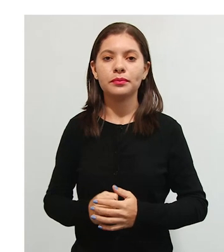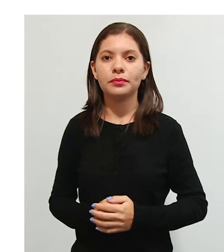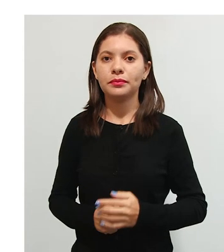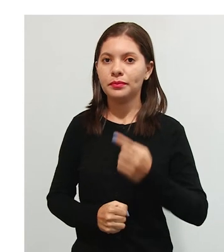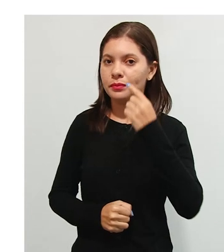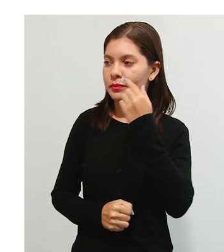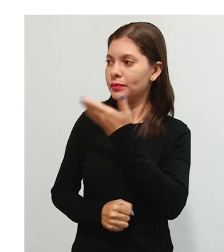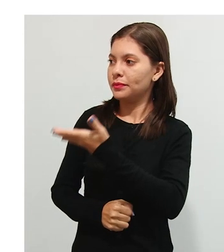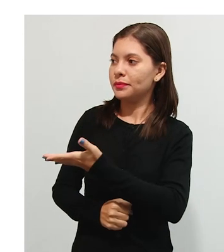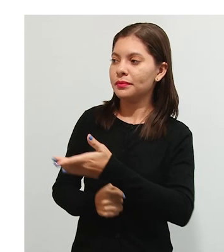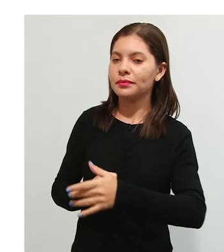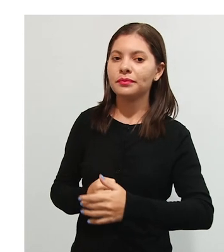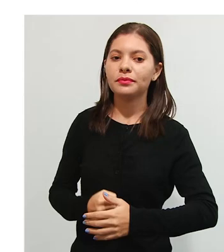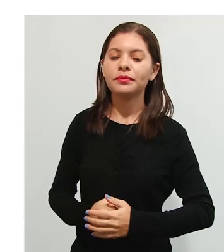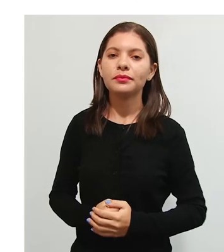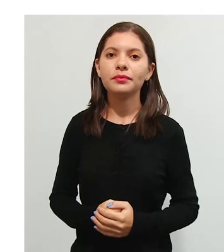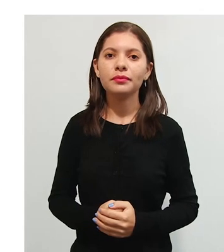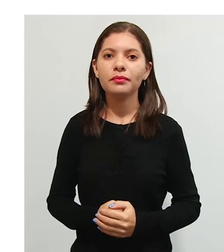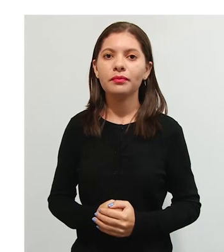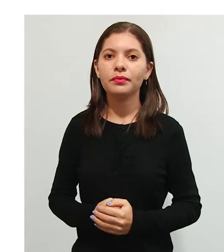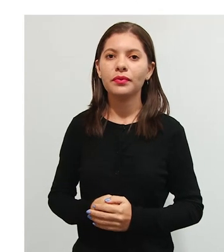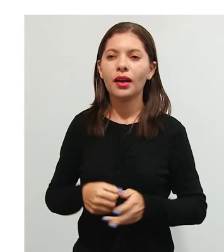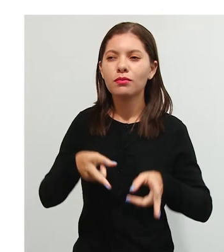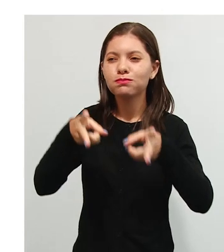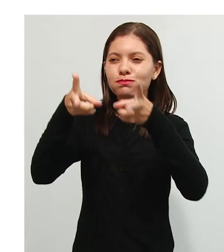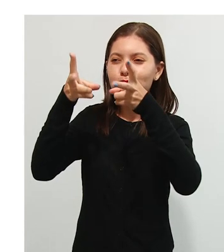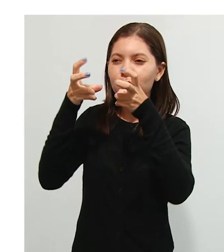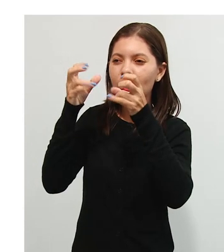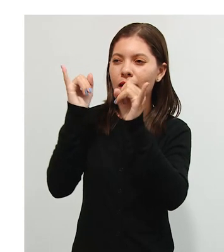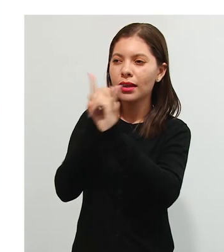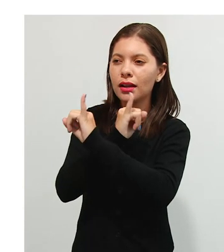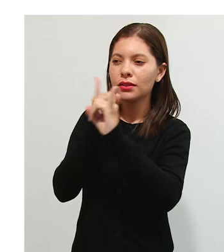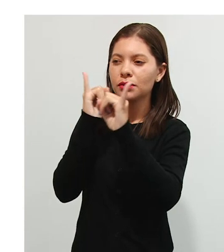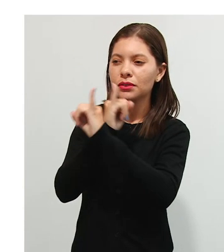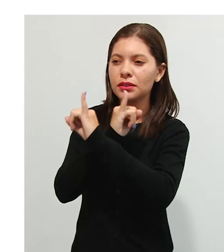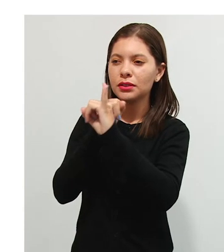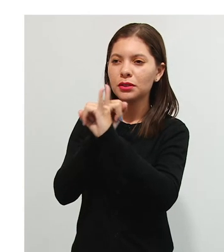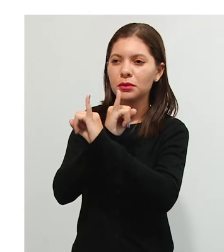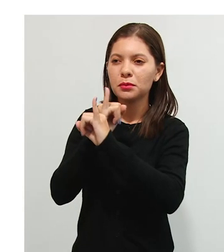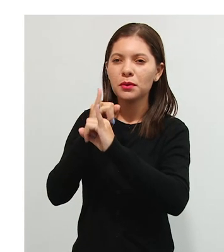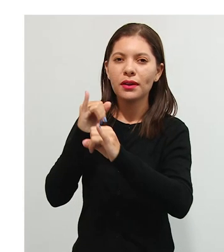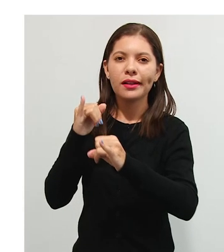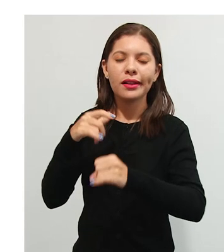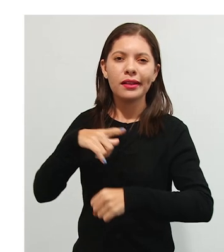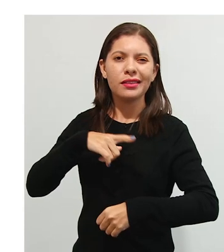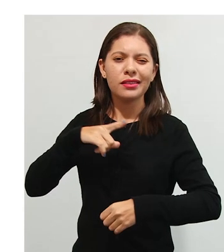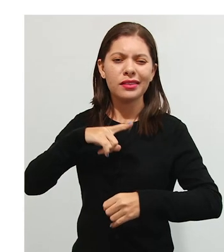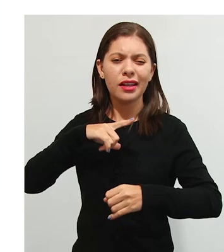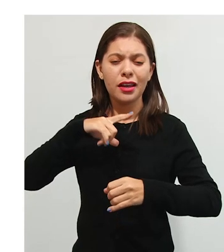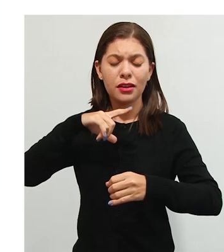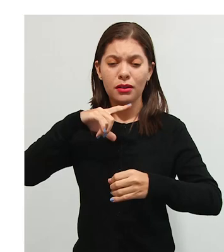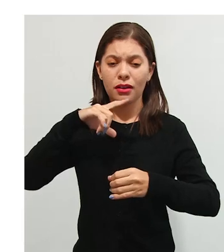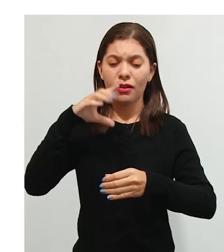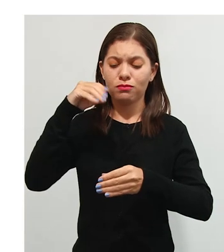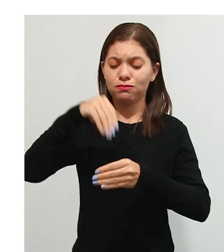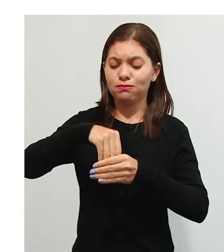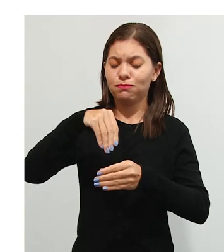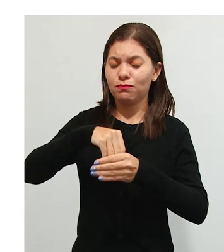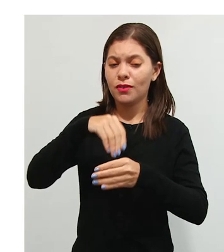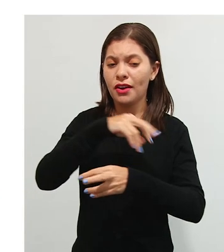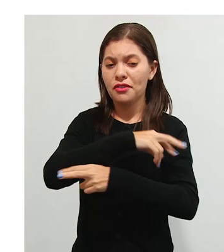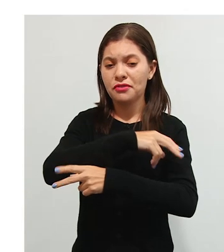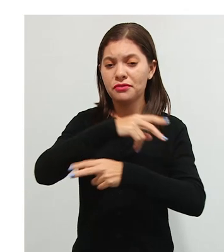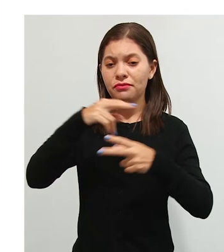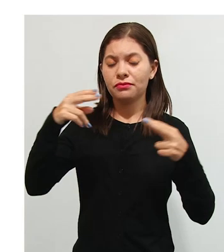como a gente falou, a concepção interacionista agrupa várias teorias, então há especificidades, mas todas